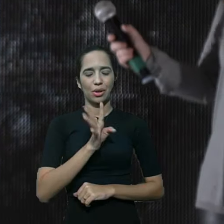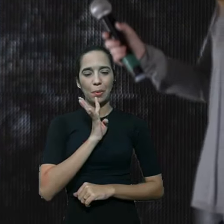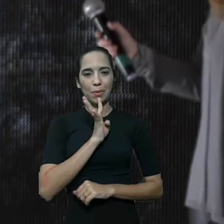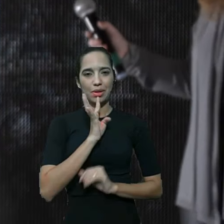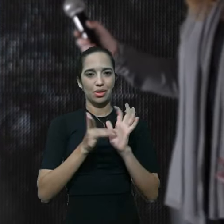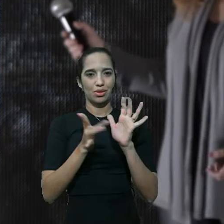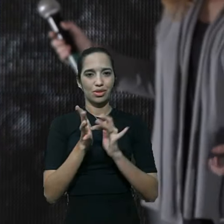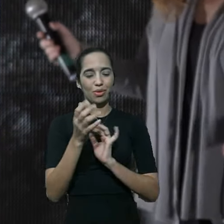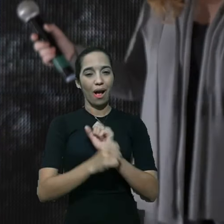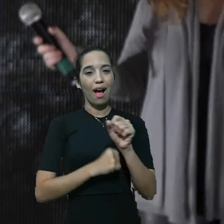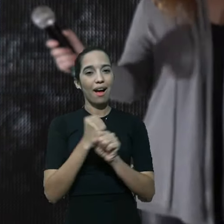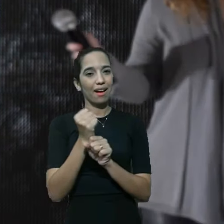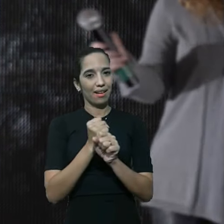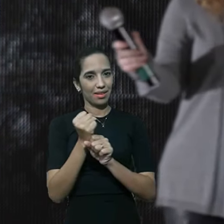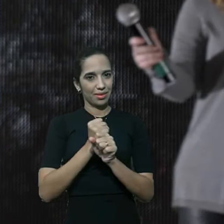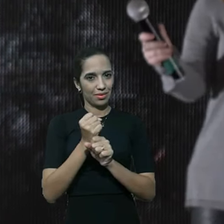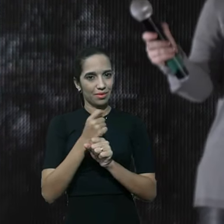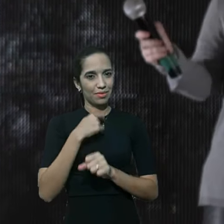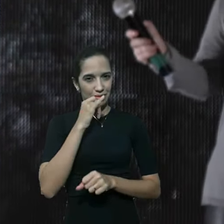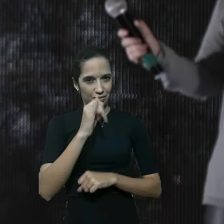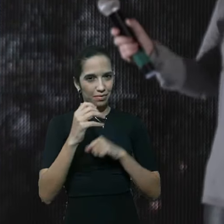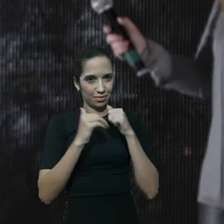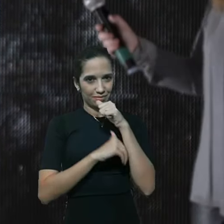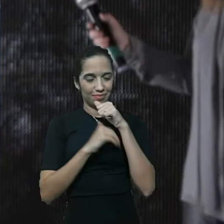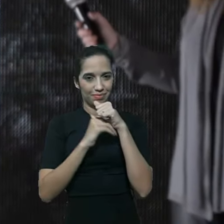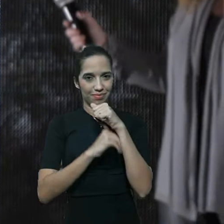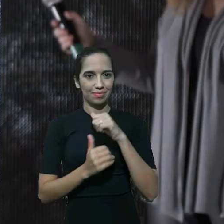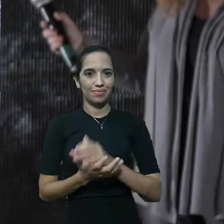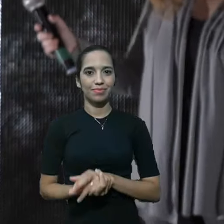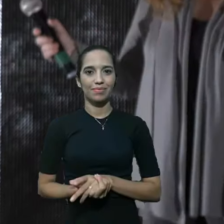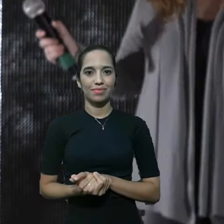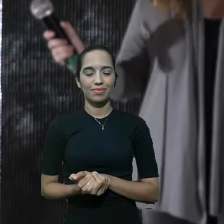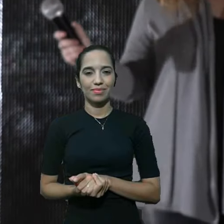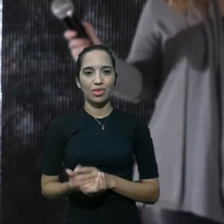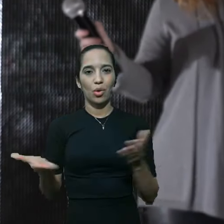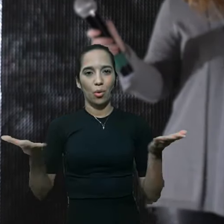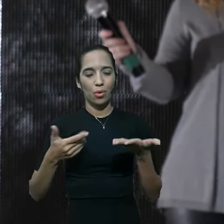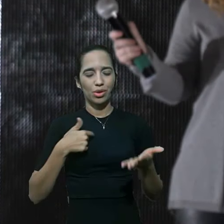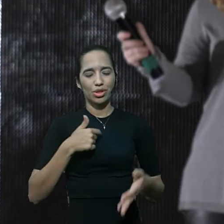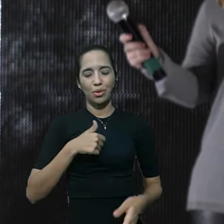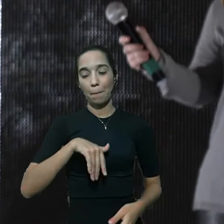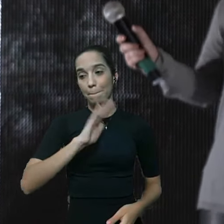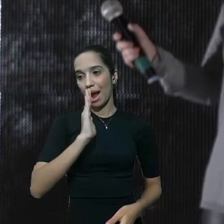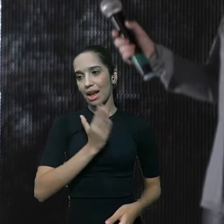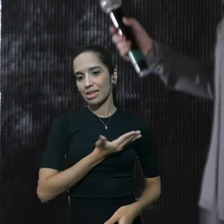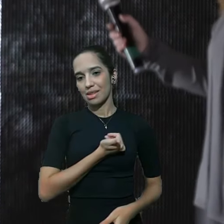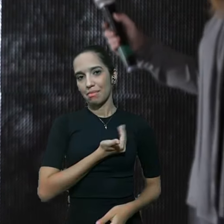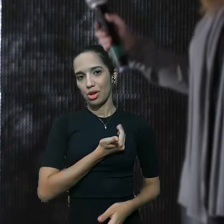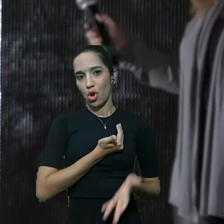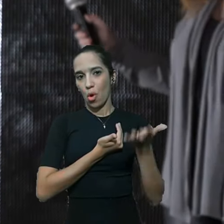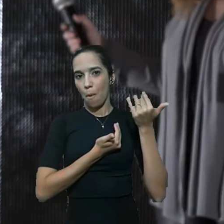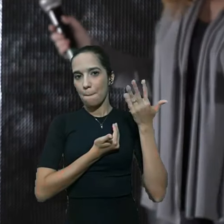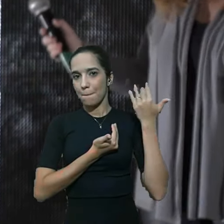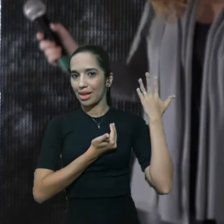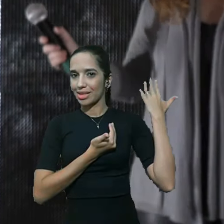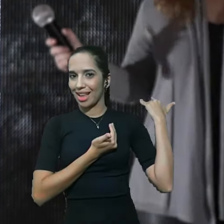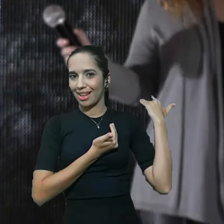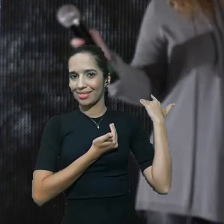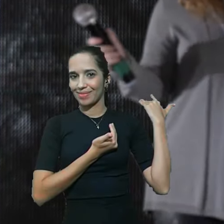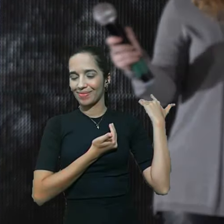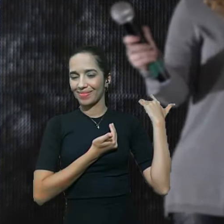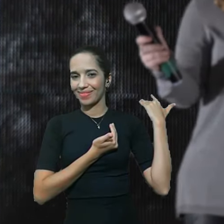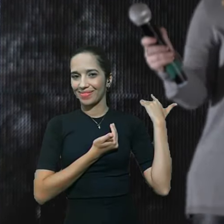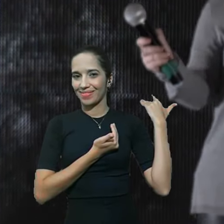anos vou te contar um segredo hoje eu estou mais apaixonada por ele do que eu estava ontem